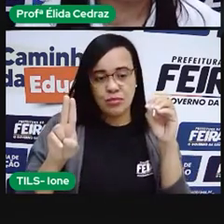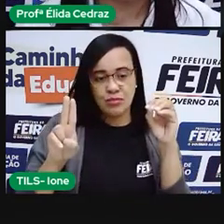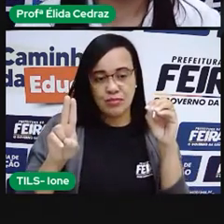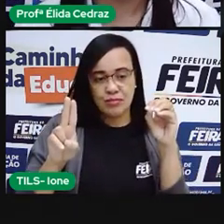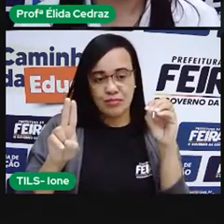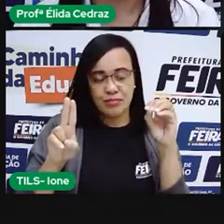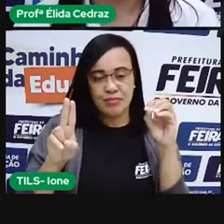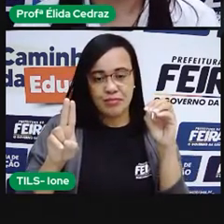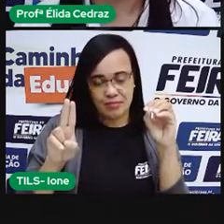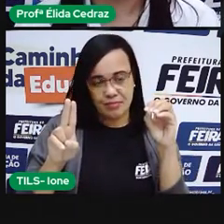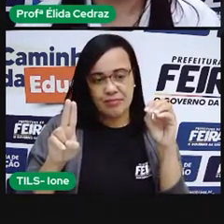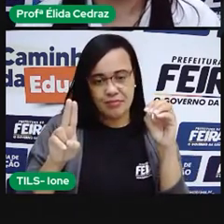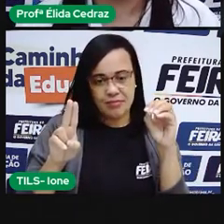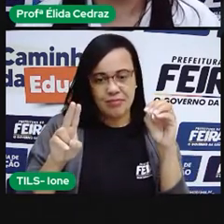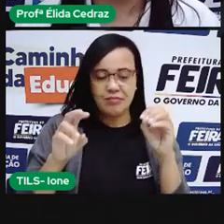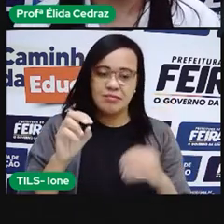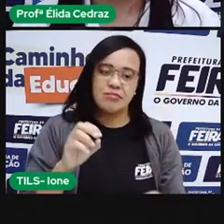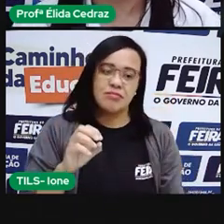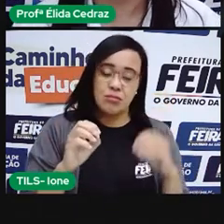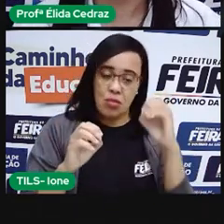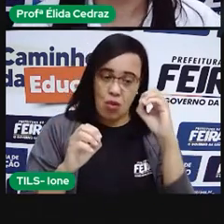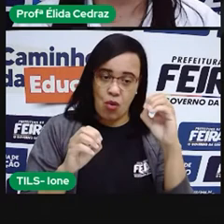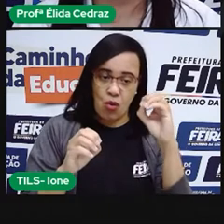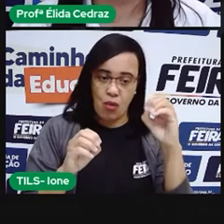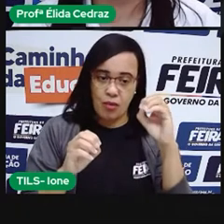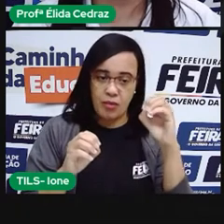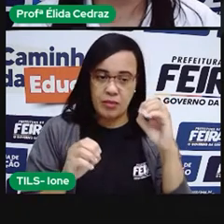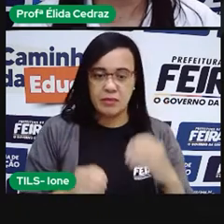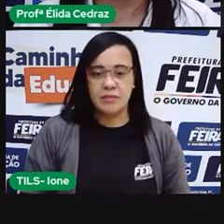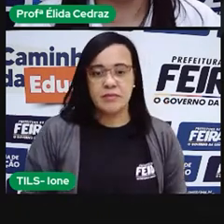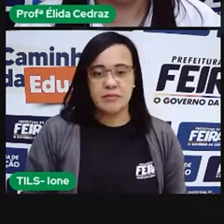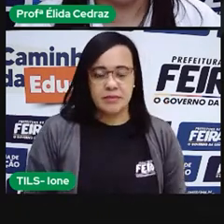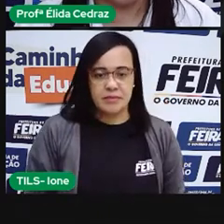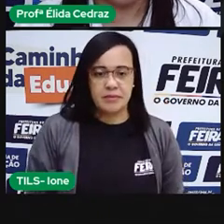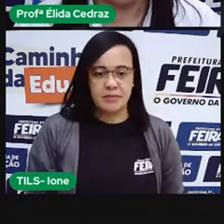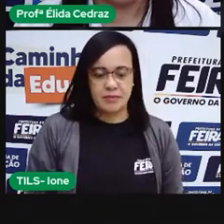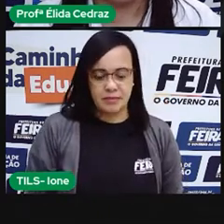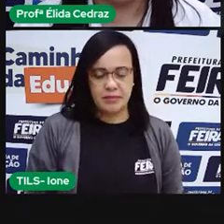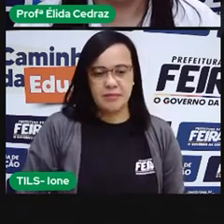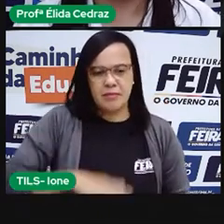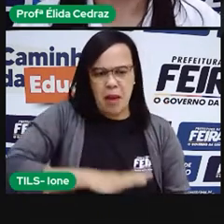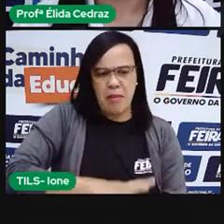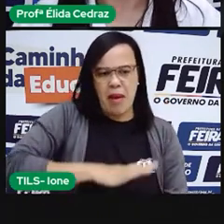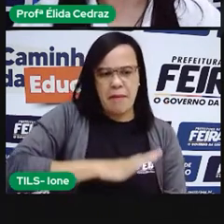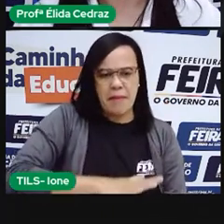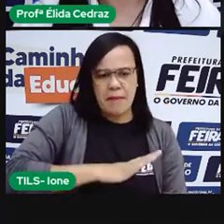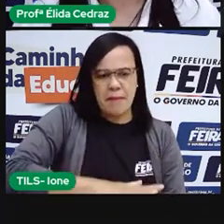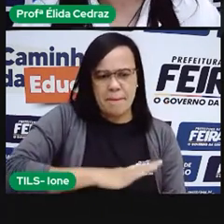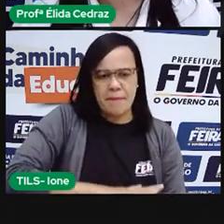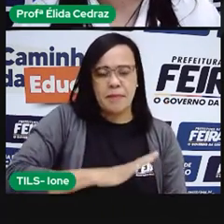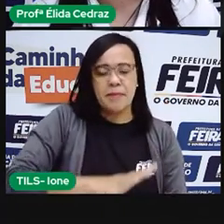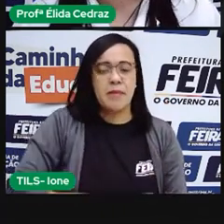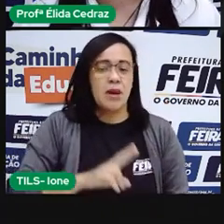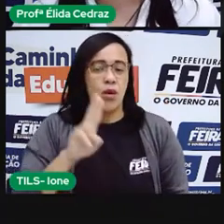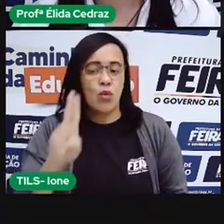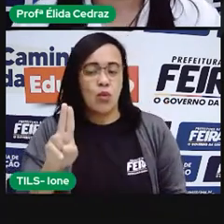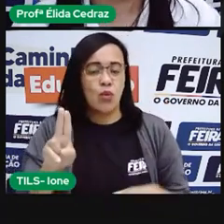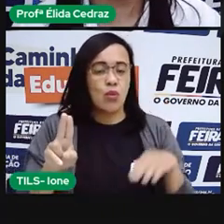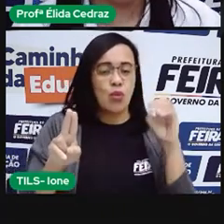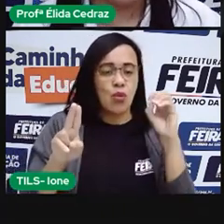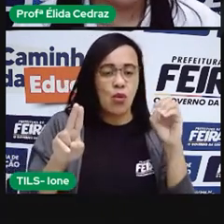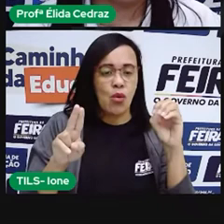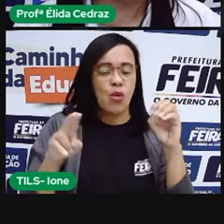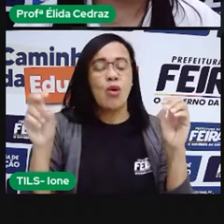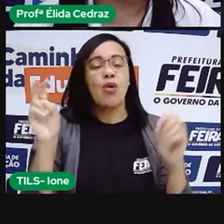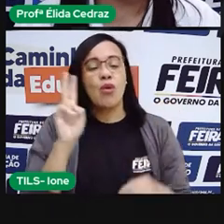Cabelo. Vamos utilizar a letrinha O. Agora, buzina. Isso. Muito